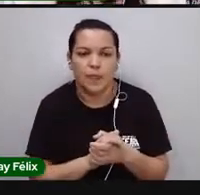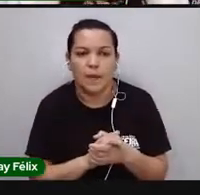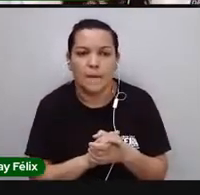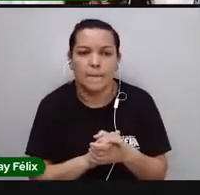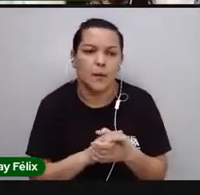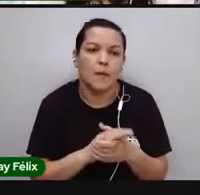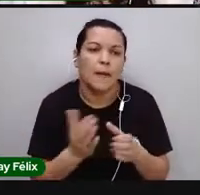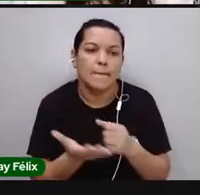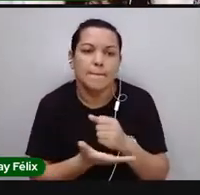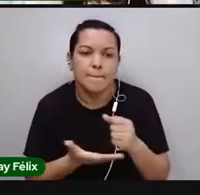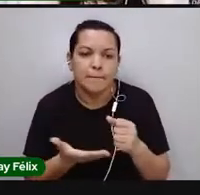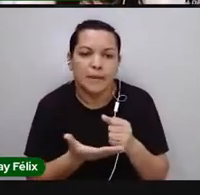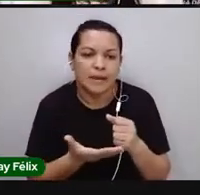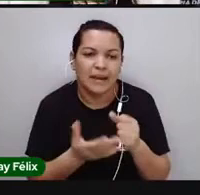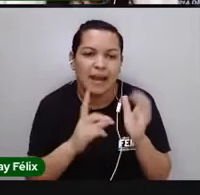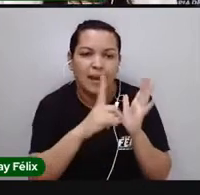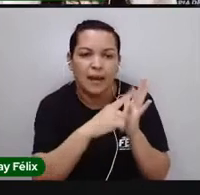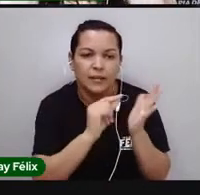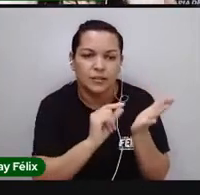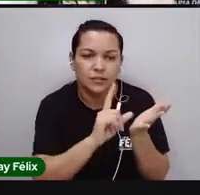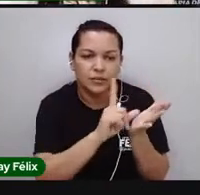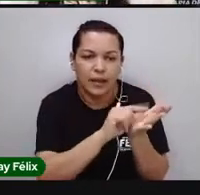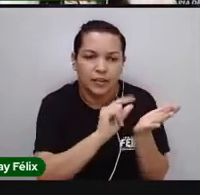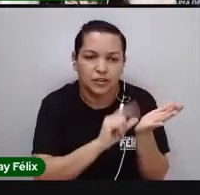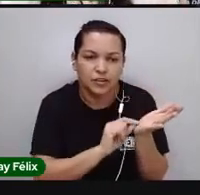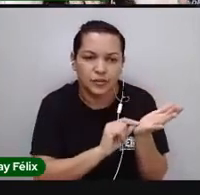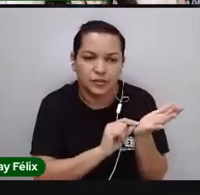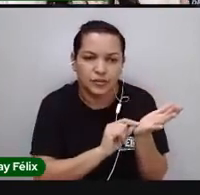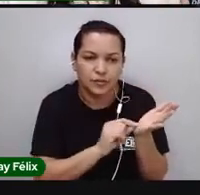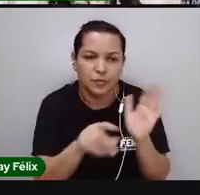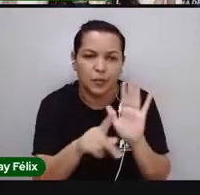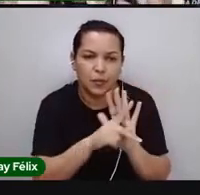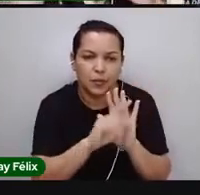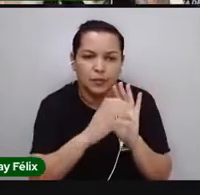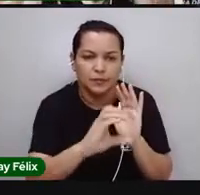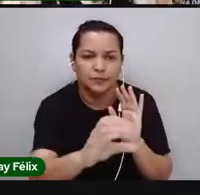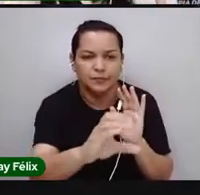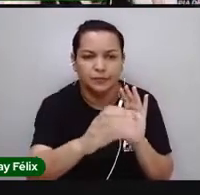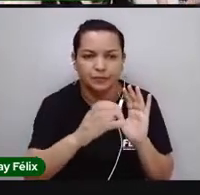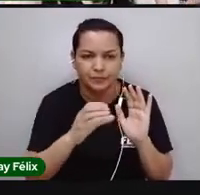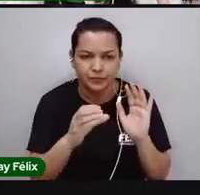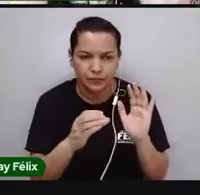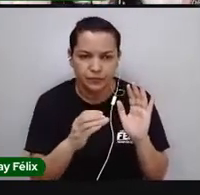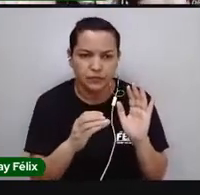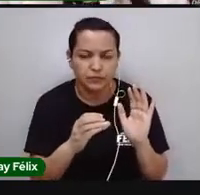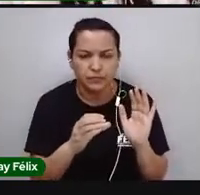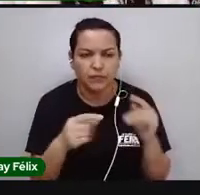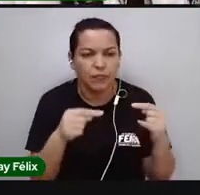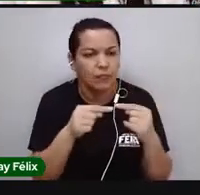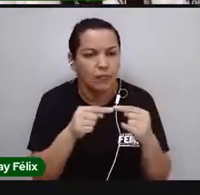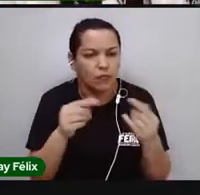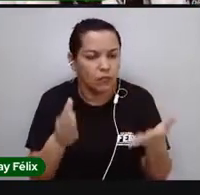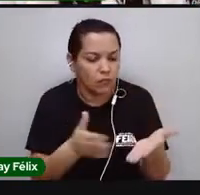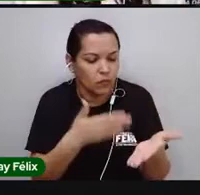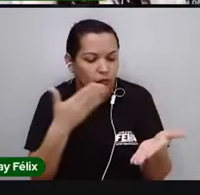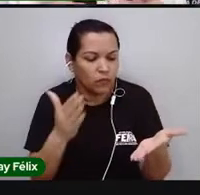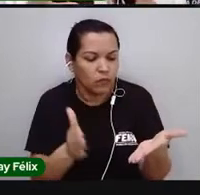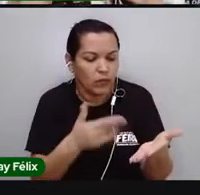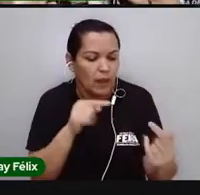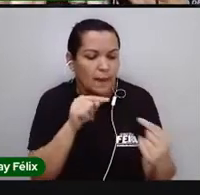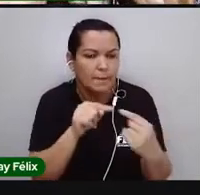chamamos de artigo. Existem os artigos científicos, que é como se fosse uma revista para os cientistas.